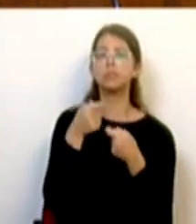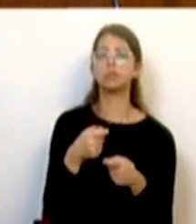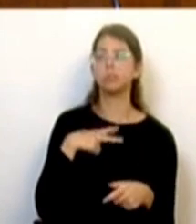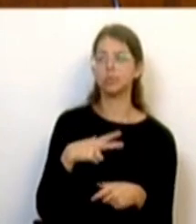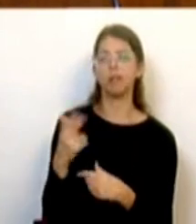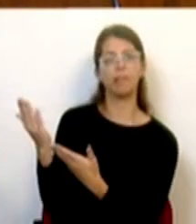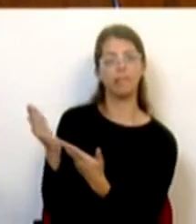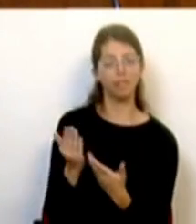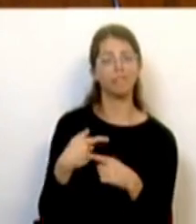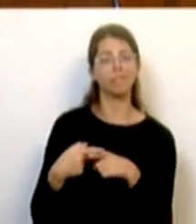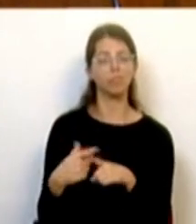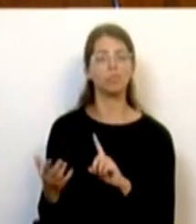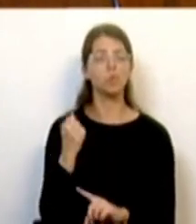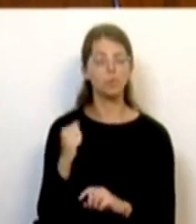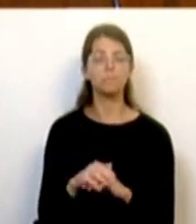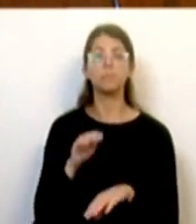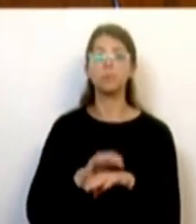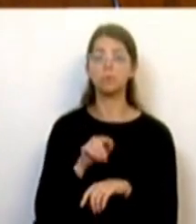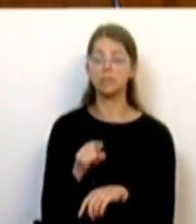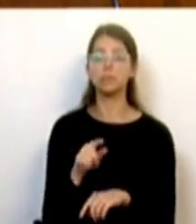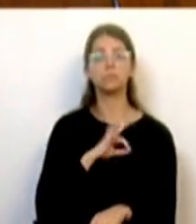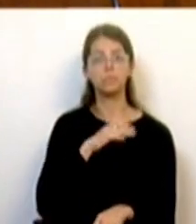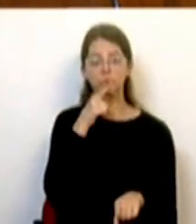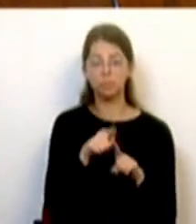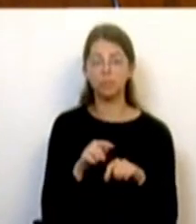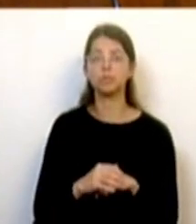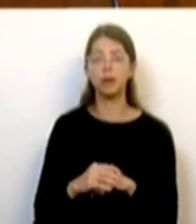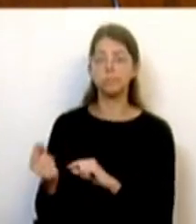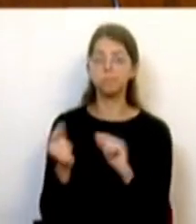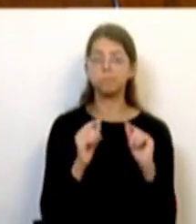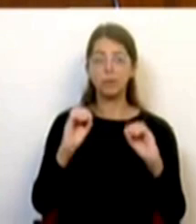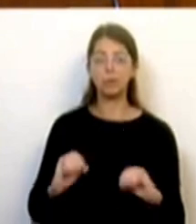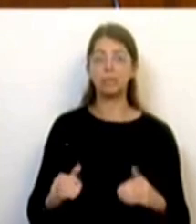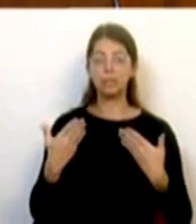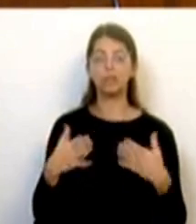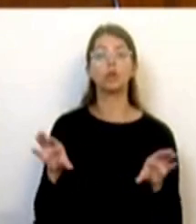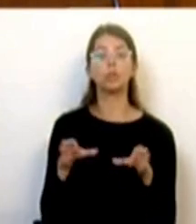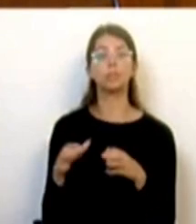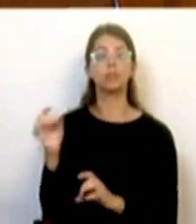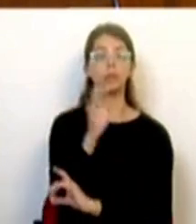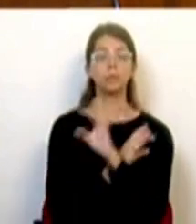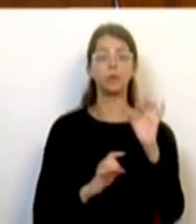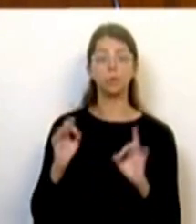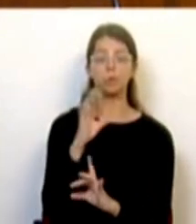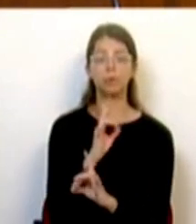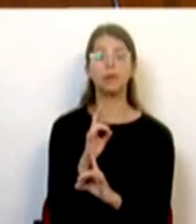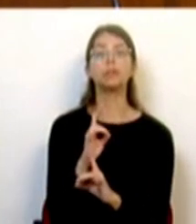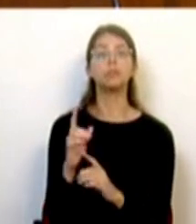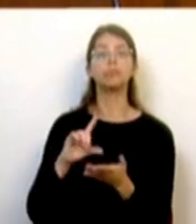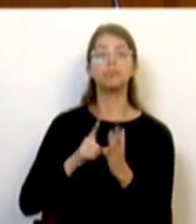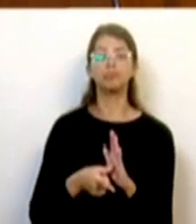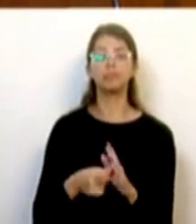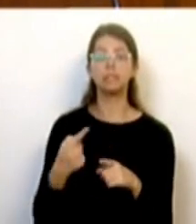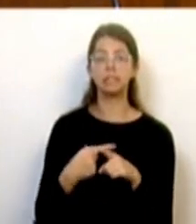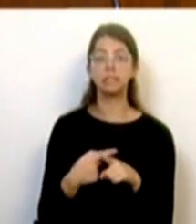isso que esta tarde, Sras. e Srs. Deputados, ao início deste debate, a Comissão Europeia considerou o projeto de